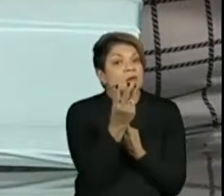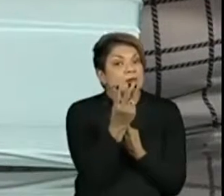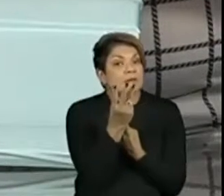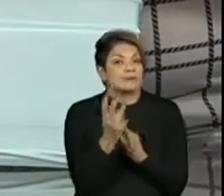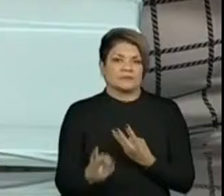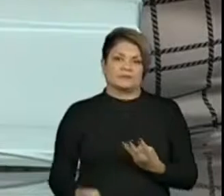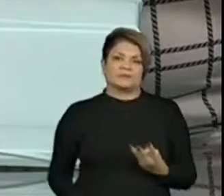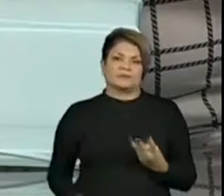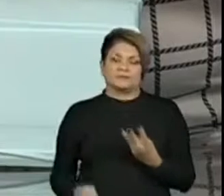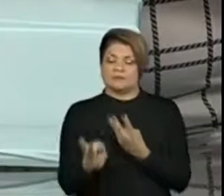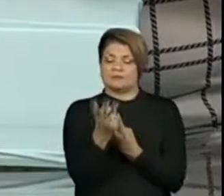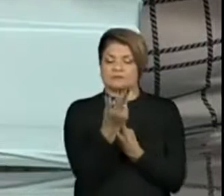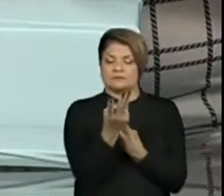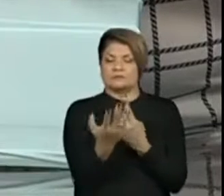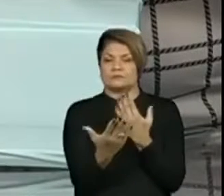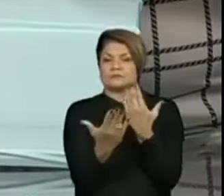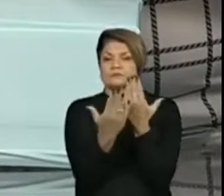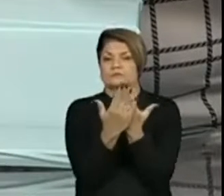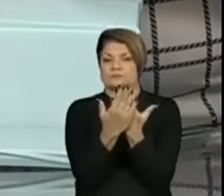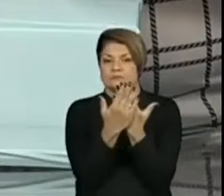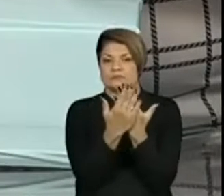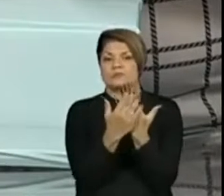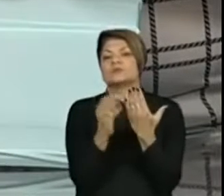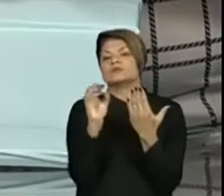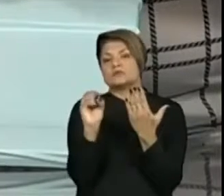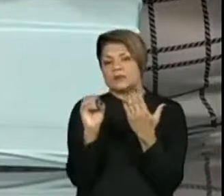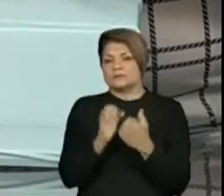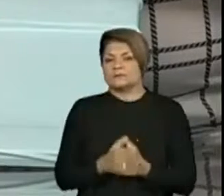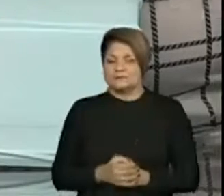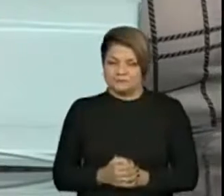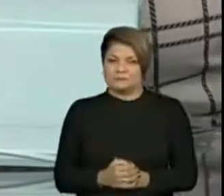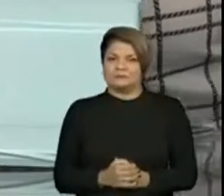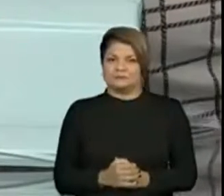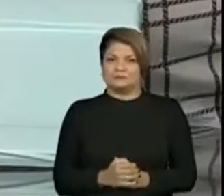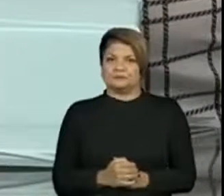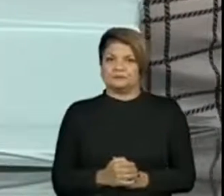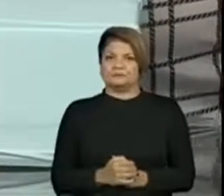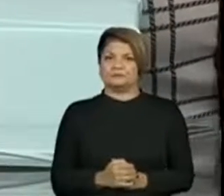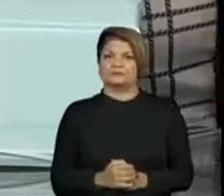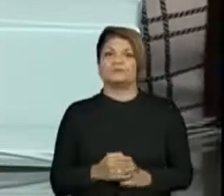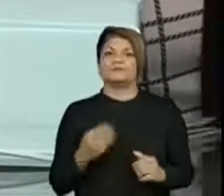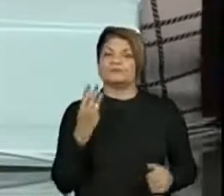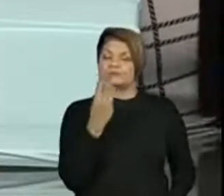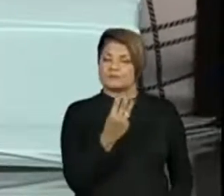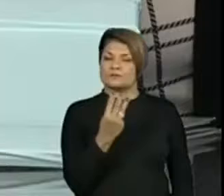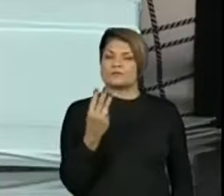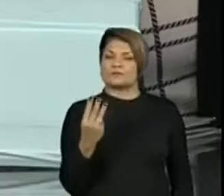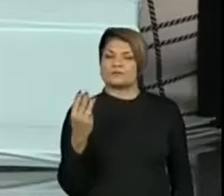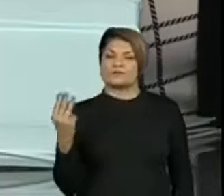fichinha das unidades vai sobrepor aí a fichinha das dezenas. E nós vamos ter